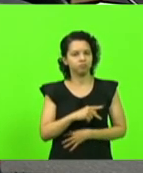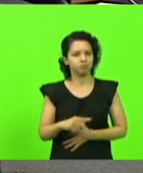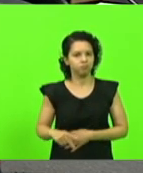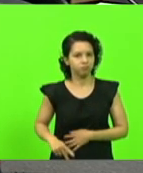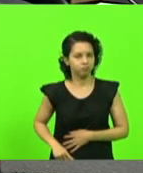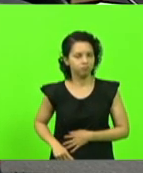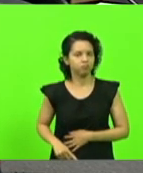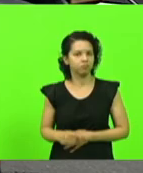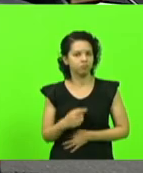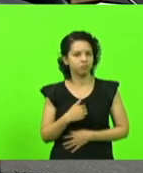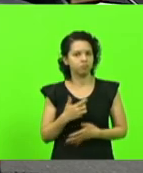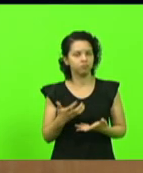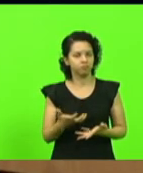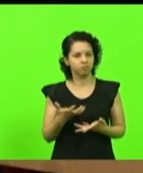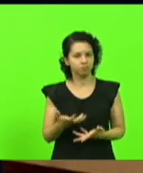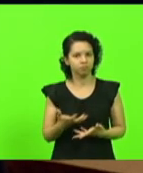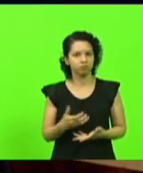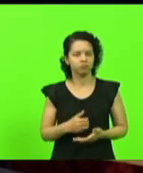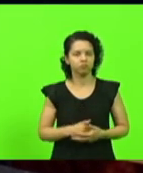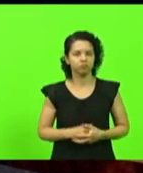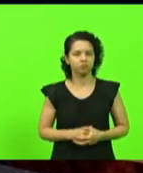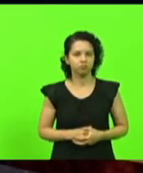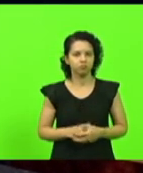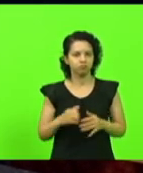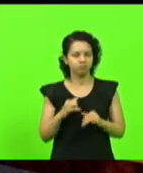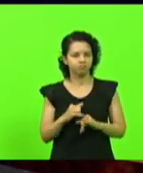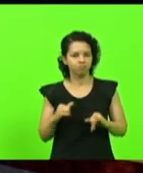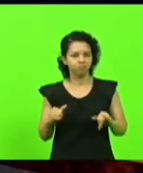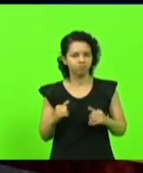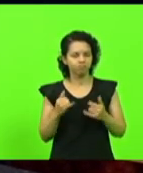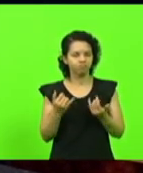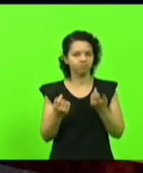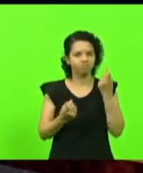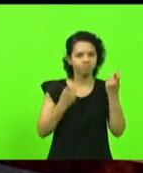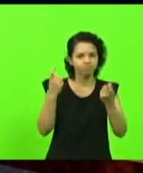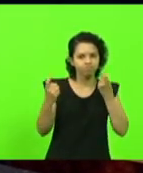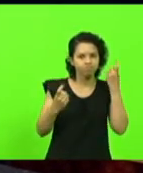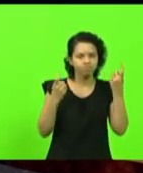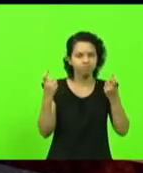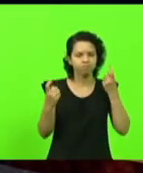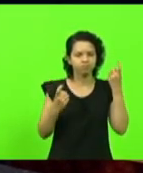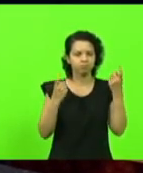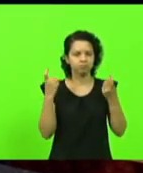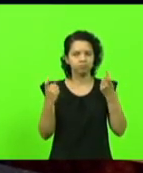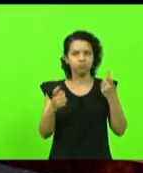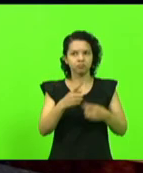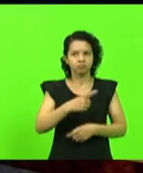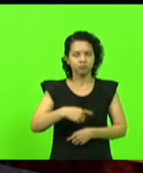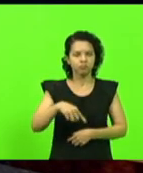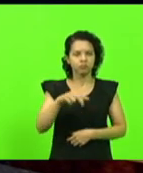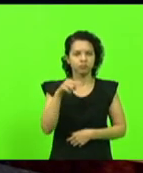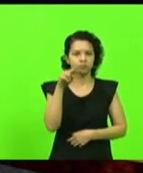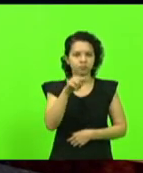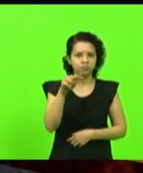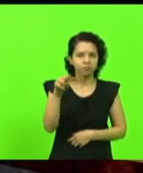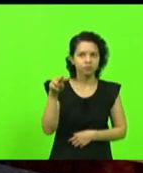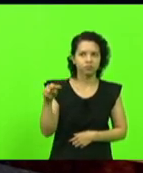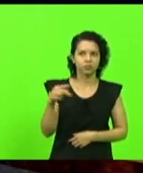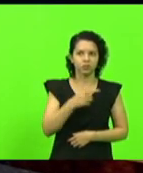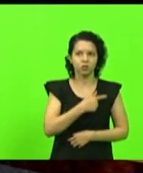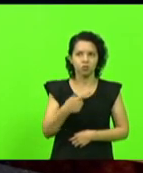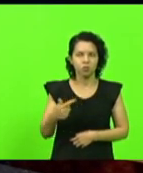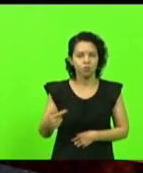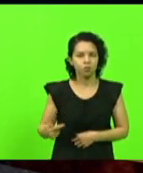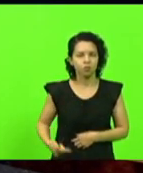quero manifestar uma preocupação aqui nós estamos vendo o governo autorizar